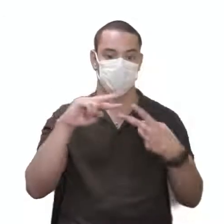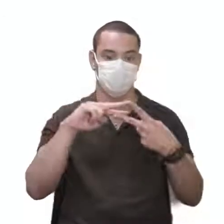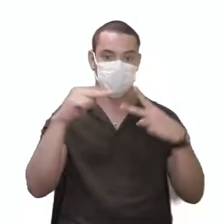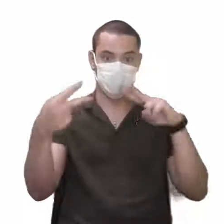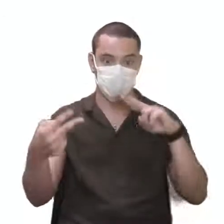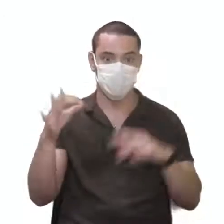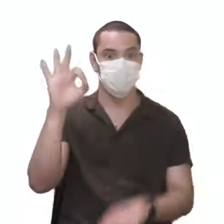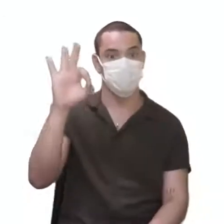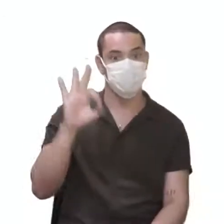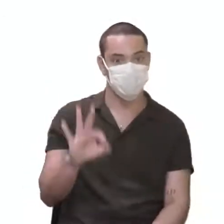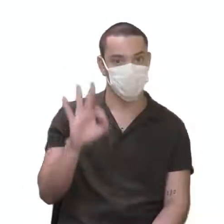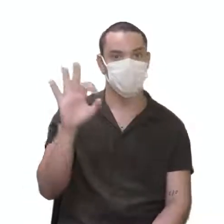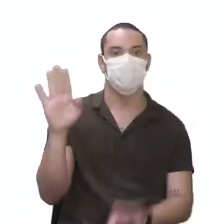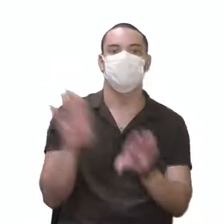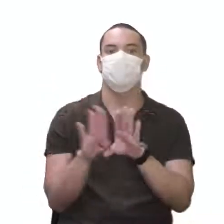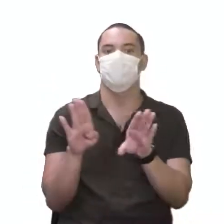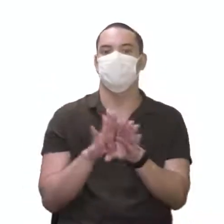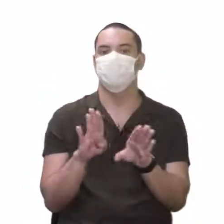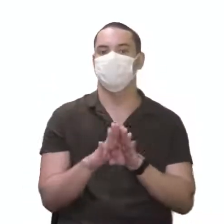probabilidade.